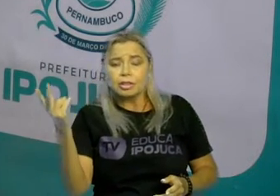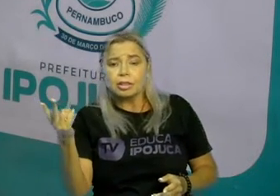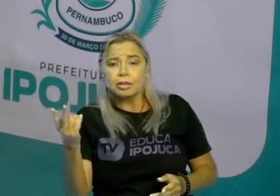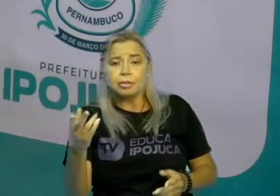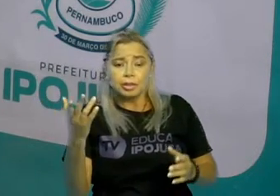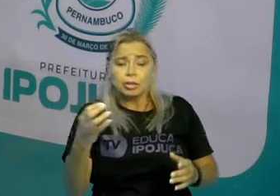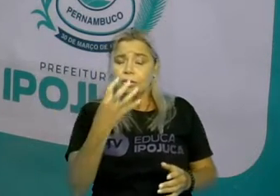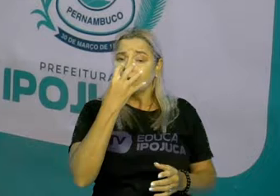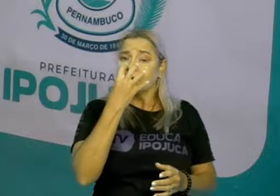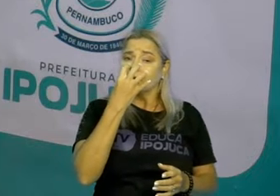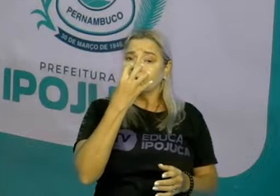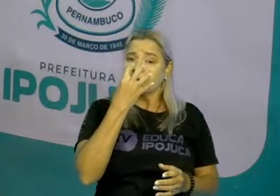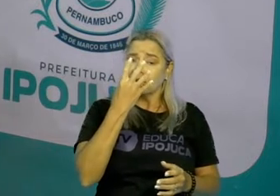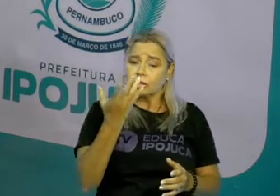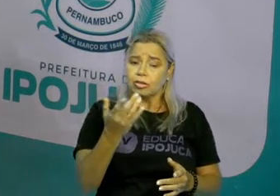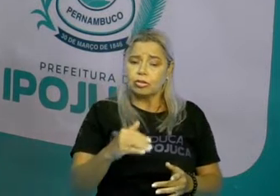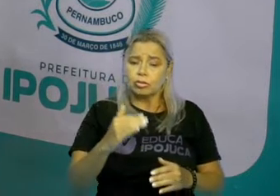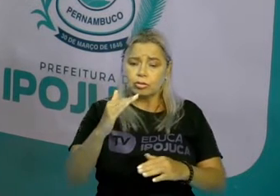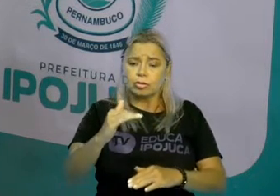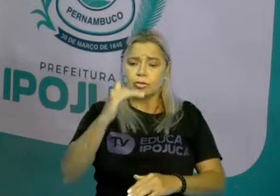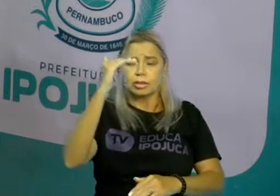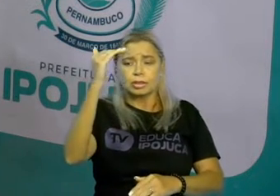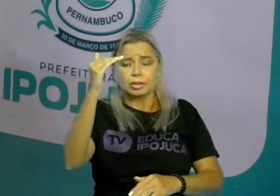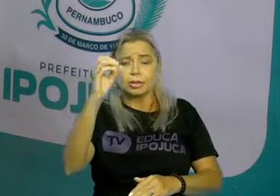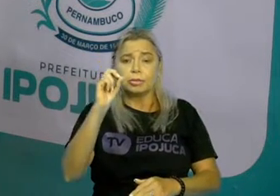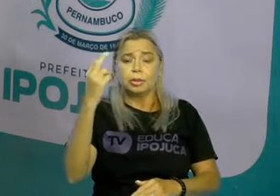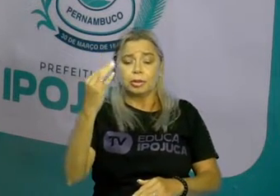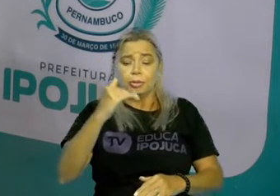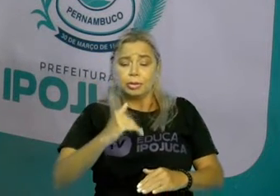esquerda da mesa e à direita da mesa.